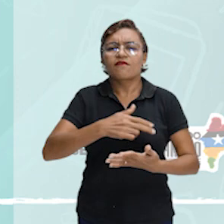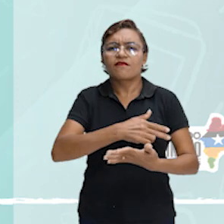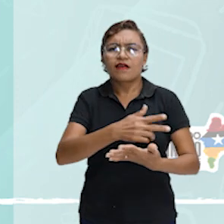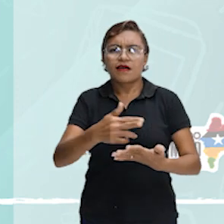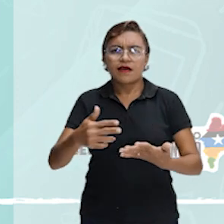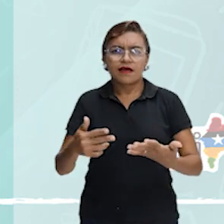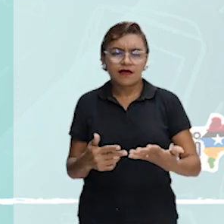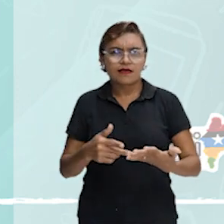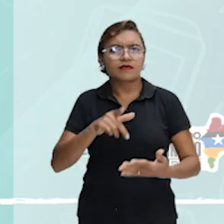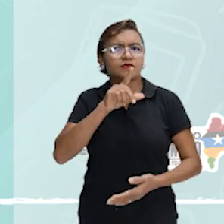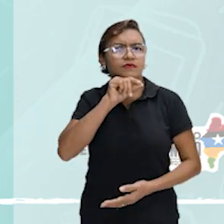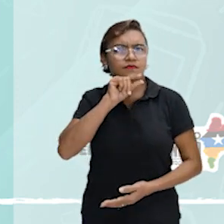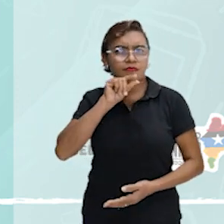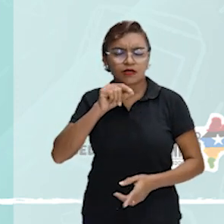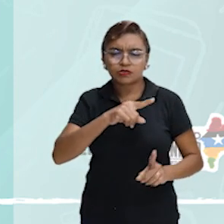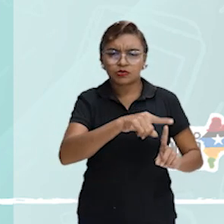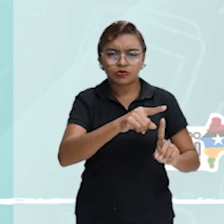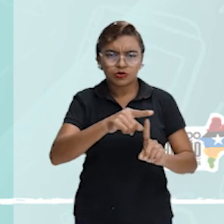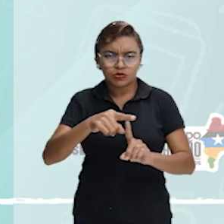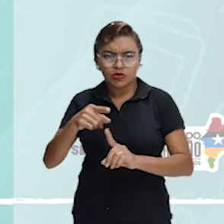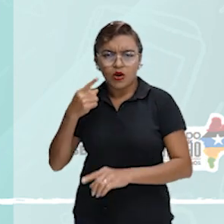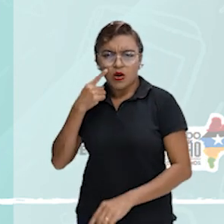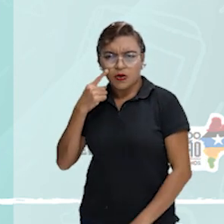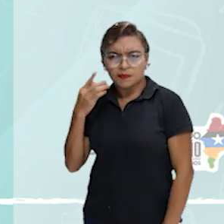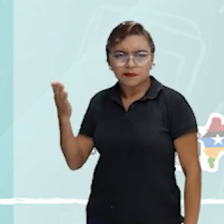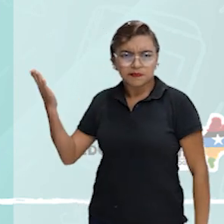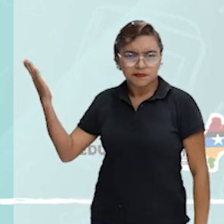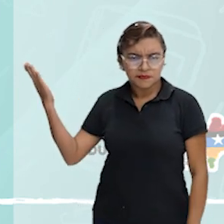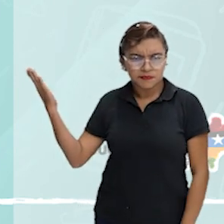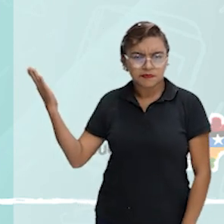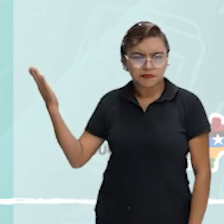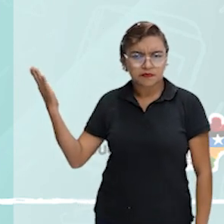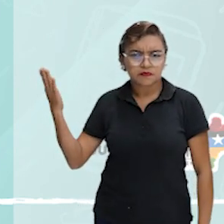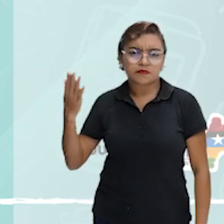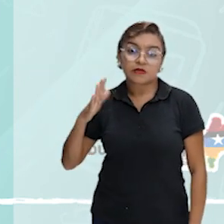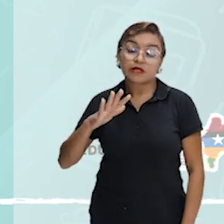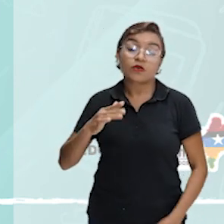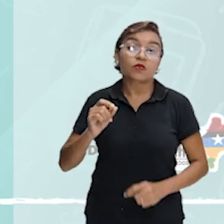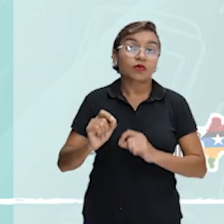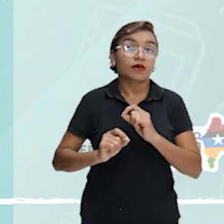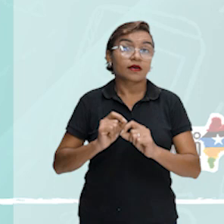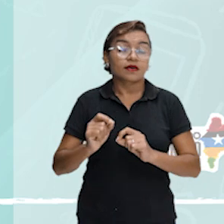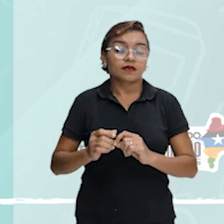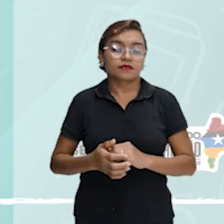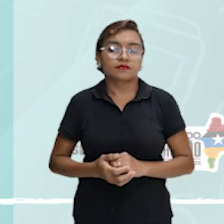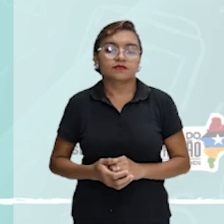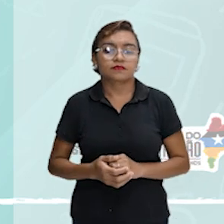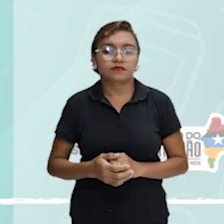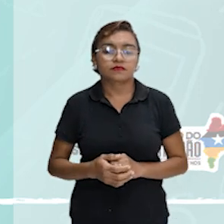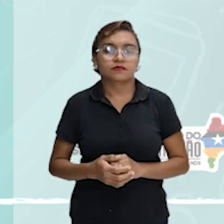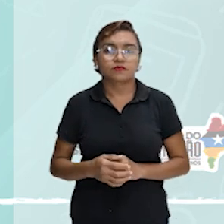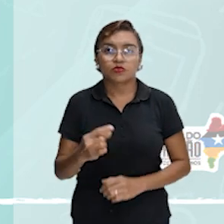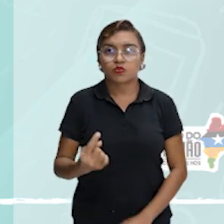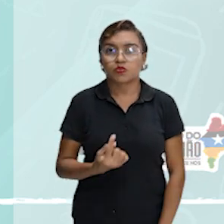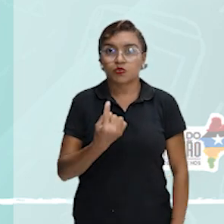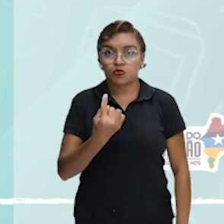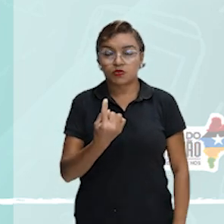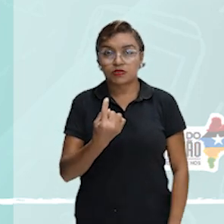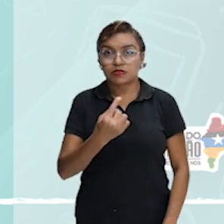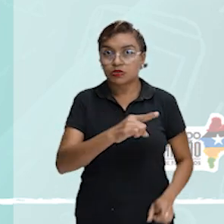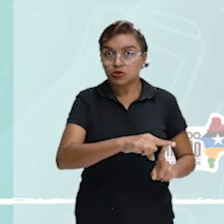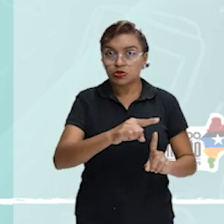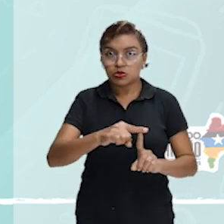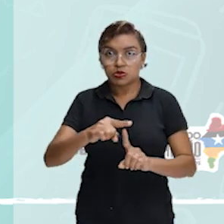espécies de pássaros frigilindos de Galápagos, provavelmente, se originaram de uma única espécie ancestral,